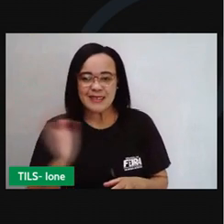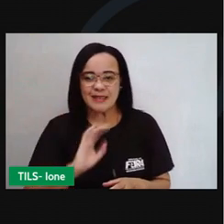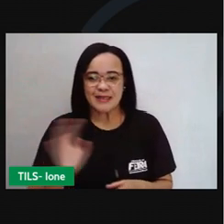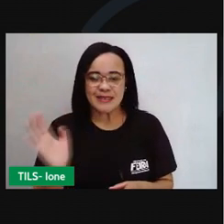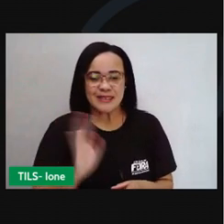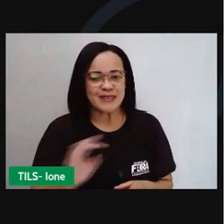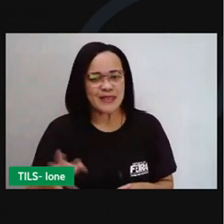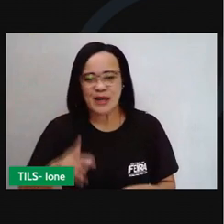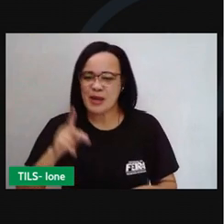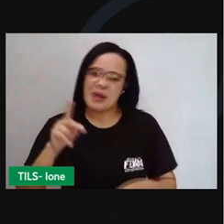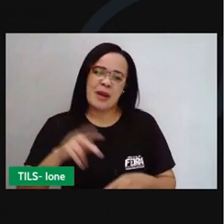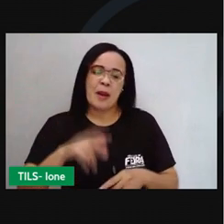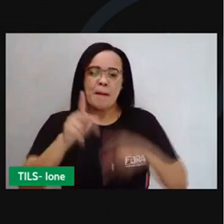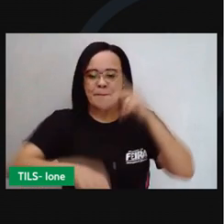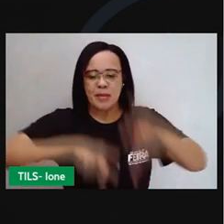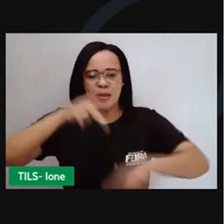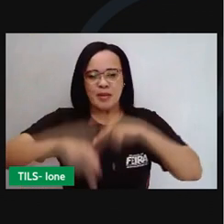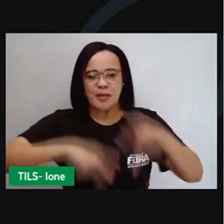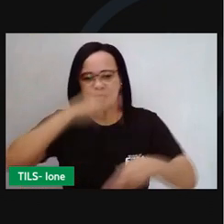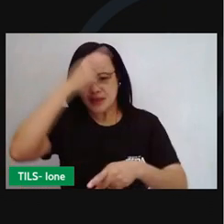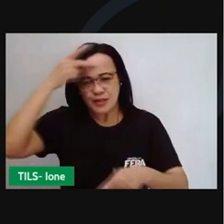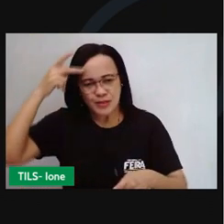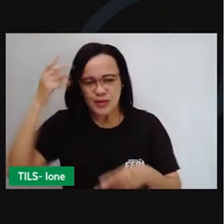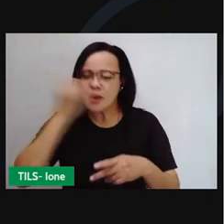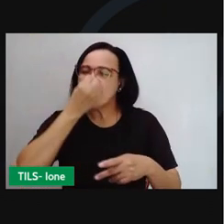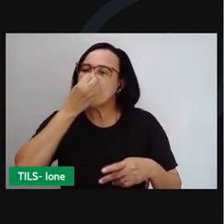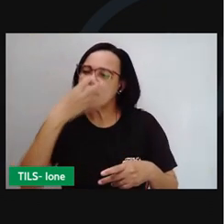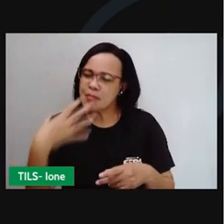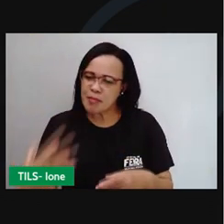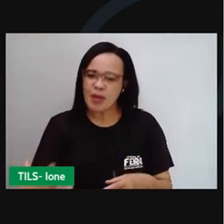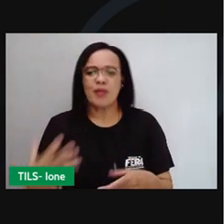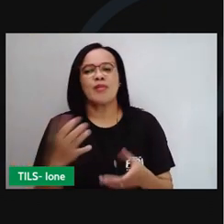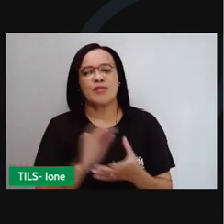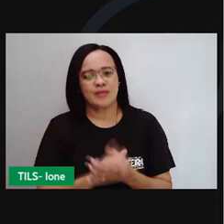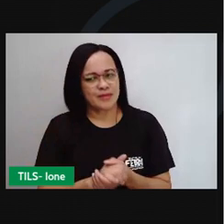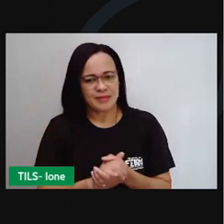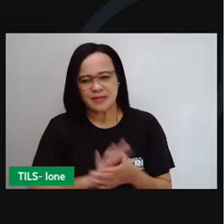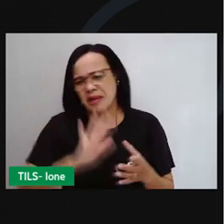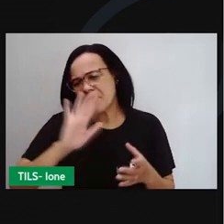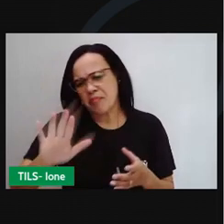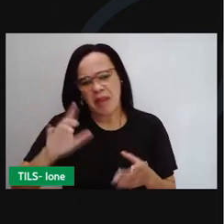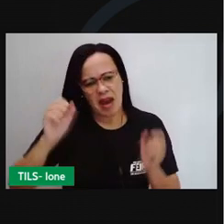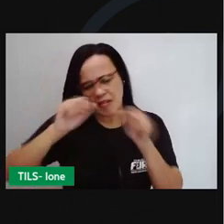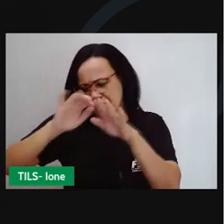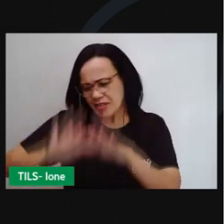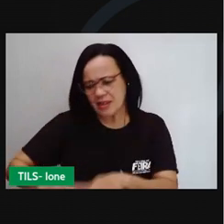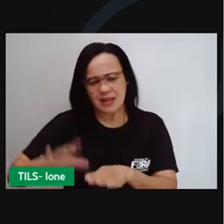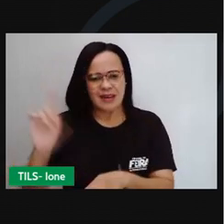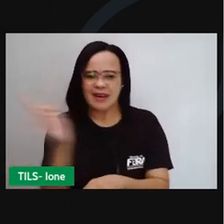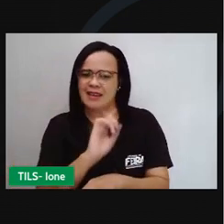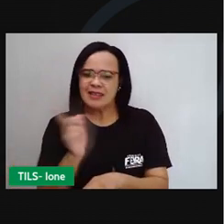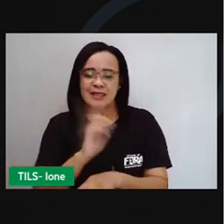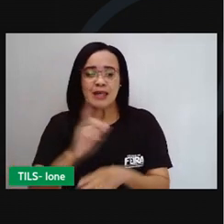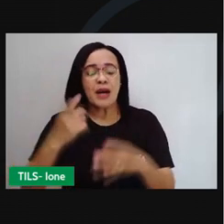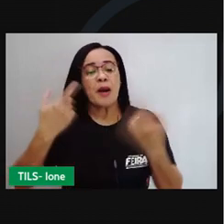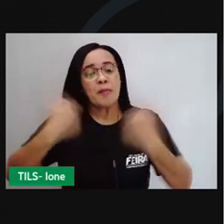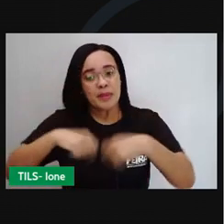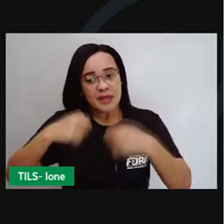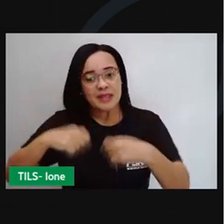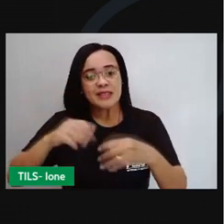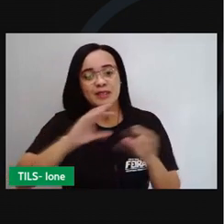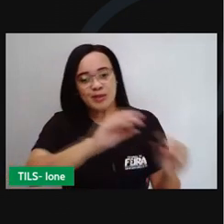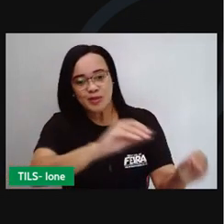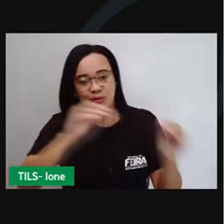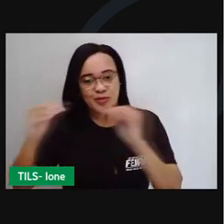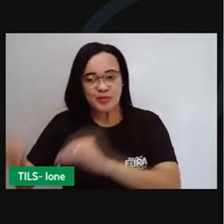-dição salvadora, hein? Mas não posso ficar. O dever me chama na capital. E o meu Portugal?